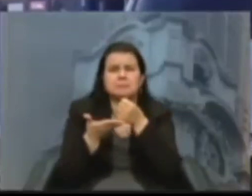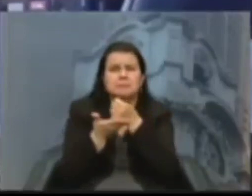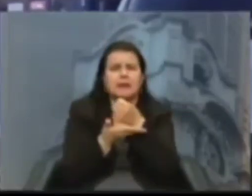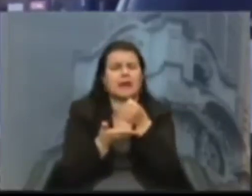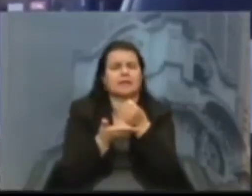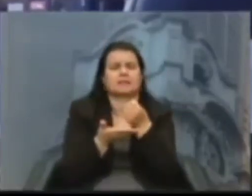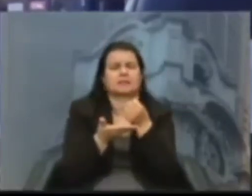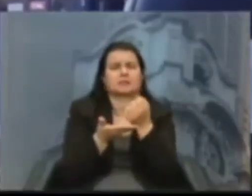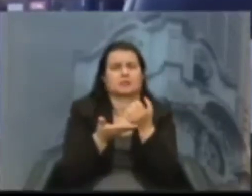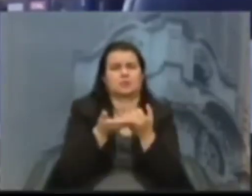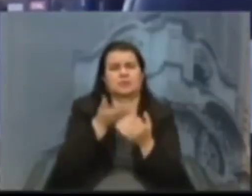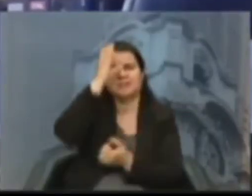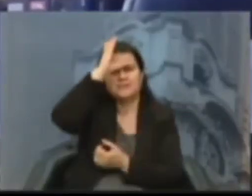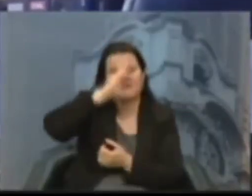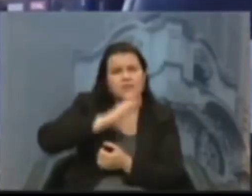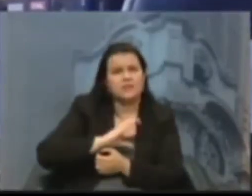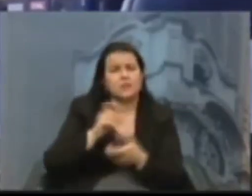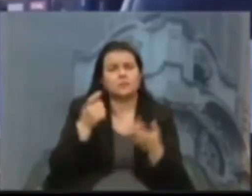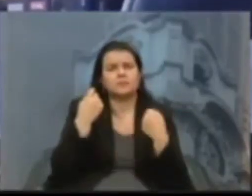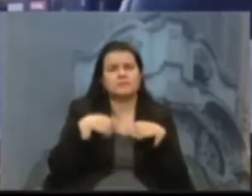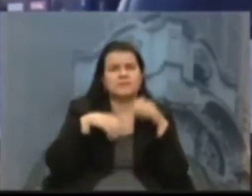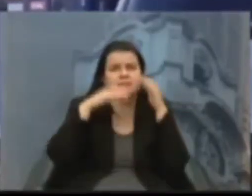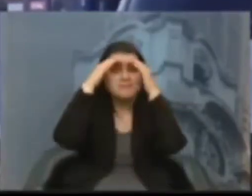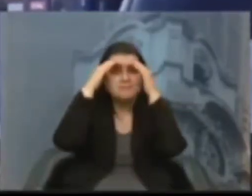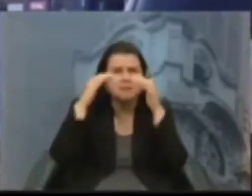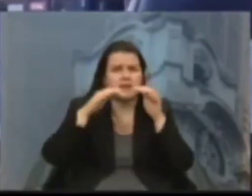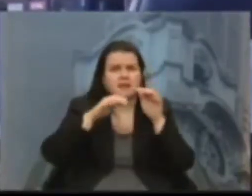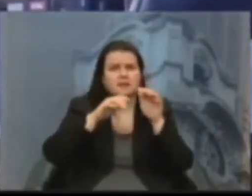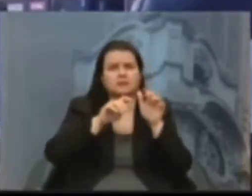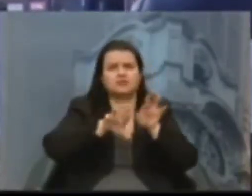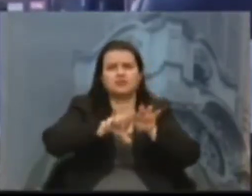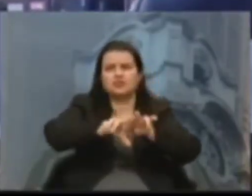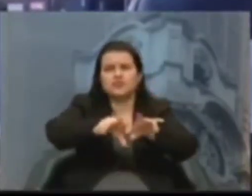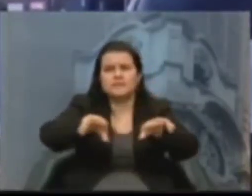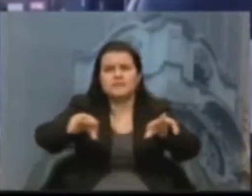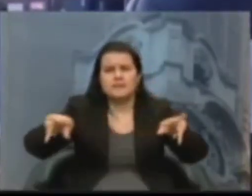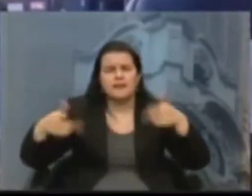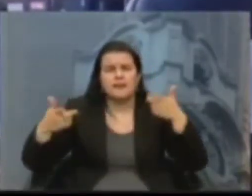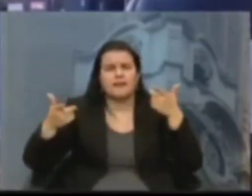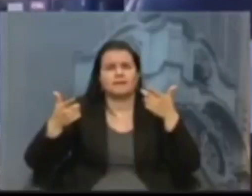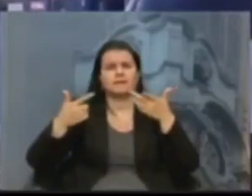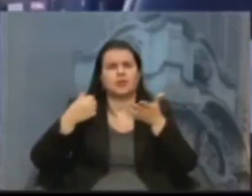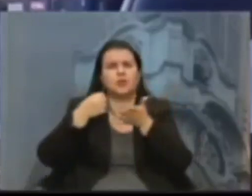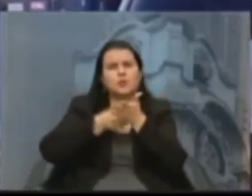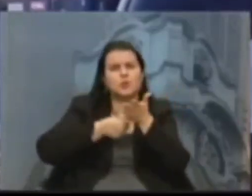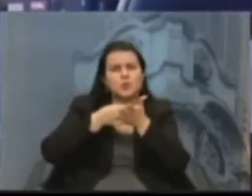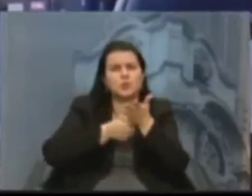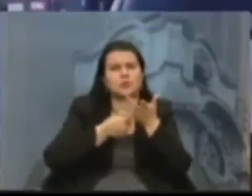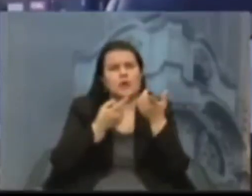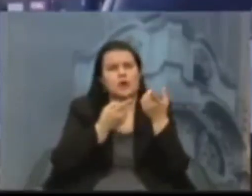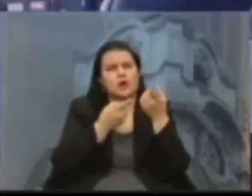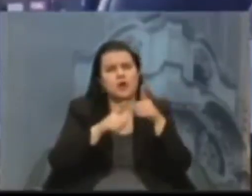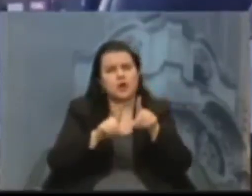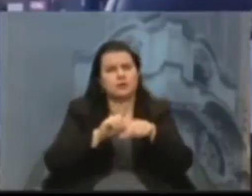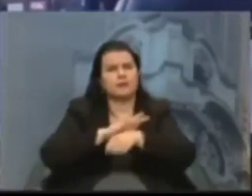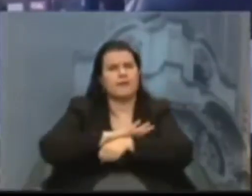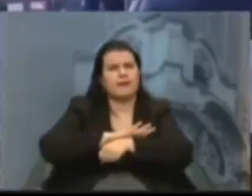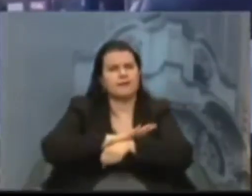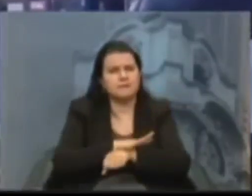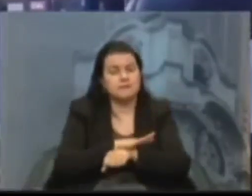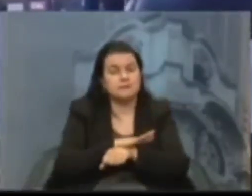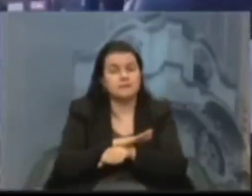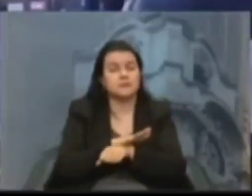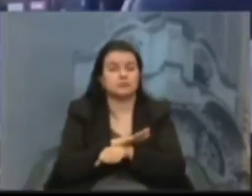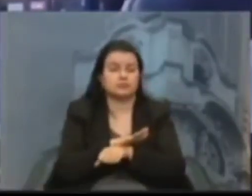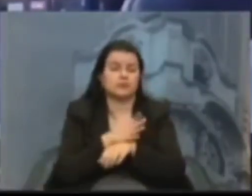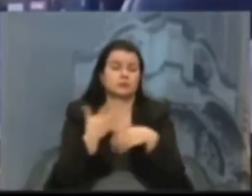que é o respeito à diversidade, que é a luta contra o racismo. Então, temos que parabenizar muito as